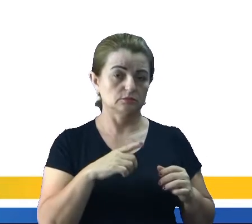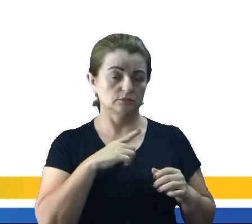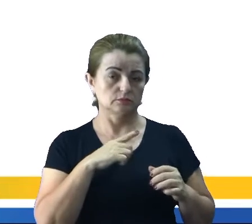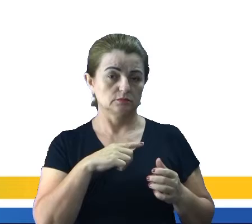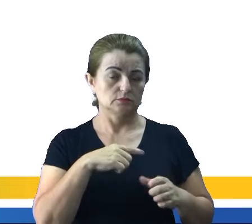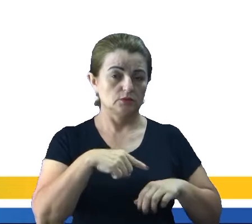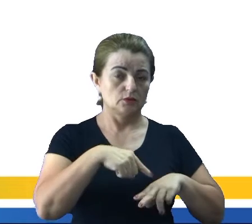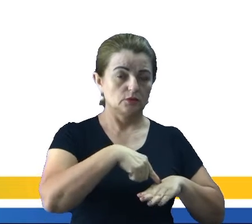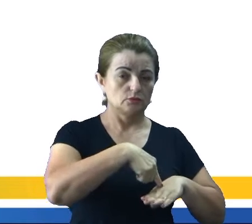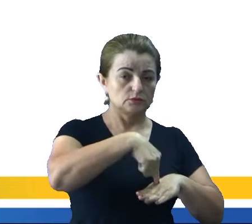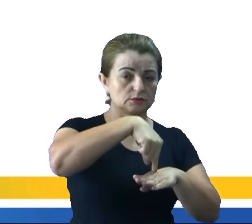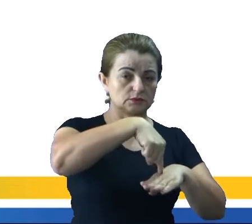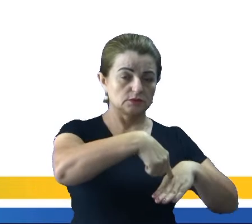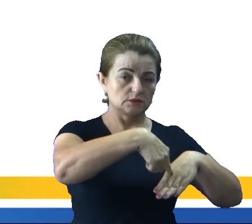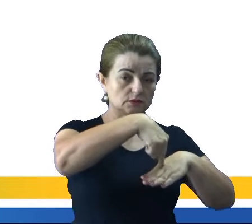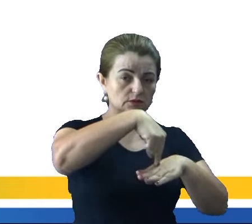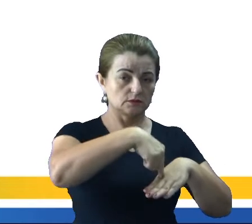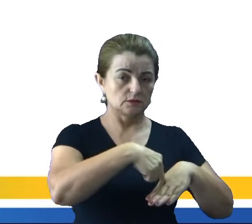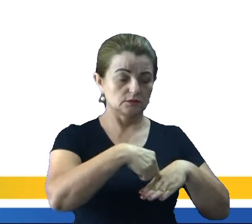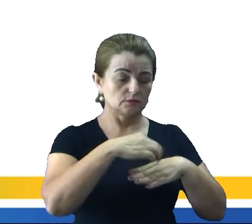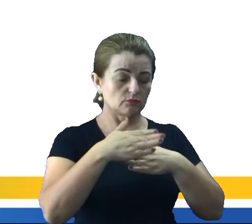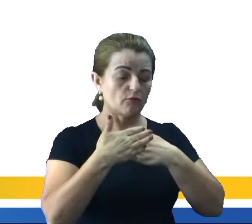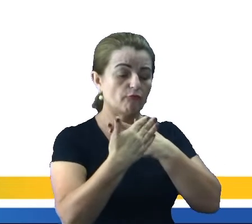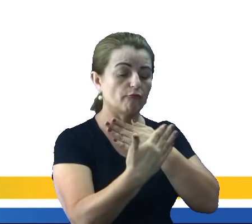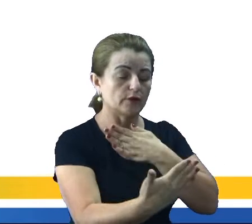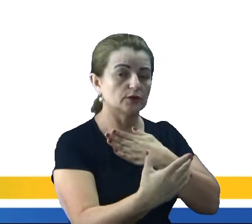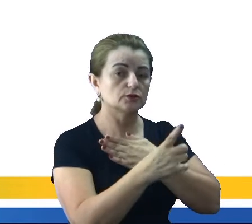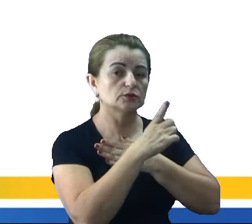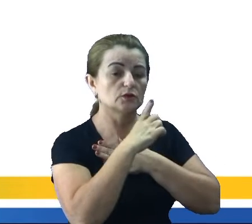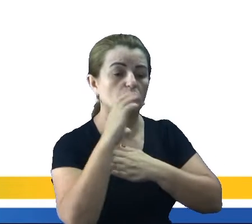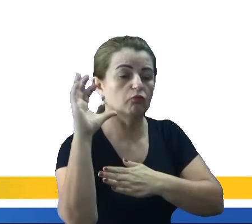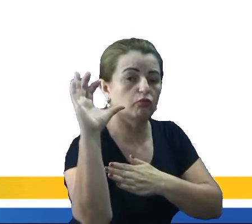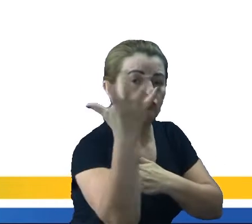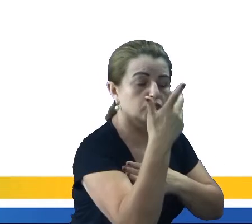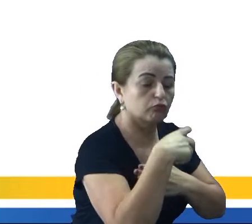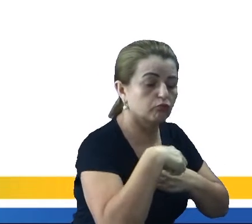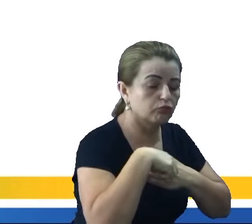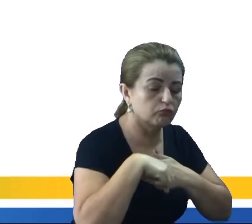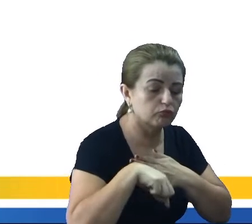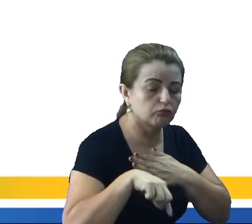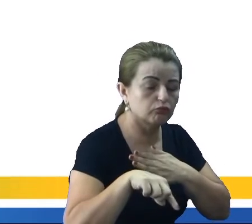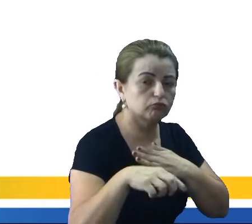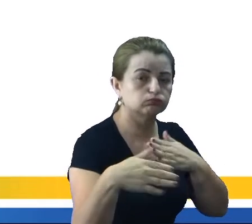esquiando E lá no final Bem na frente deles tem uma Uma árvore